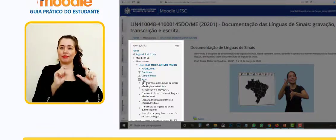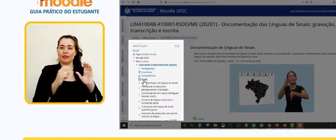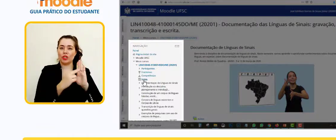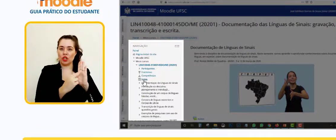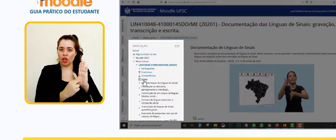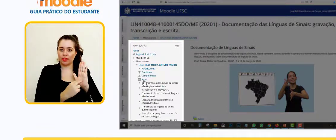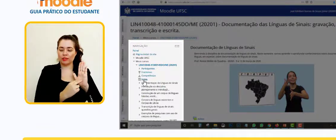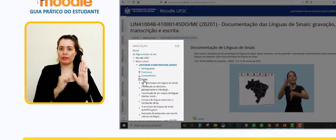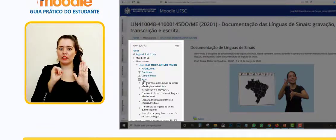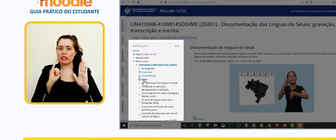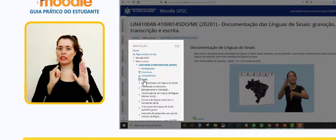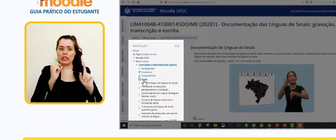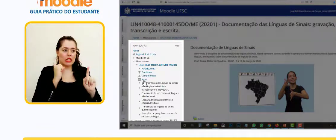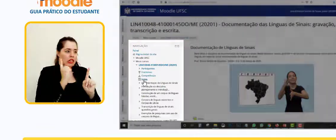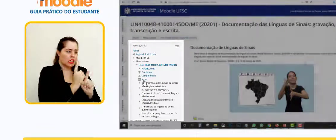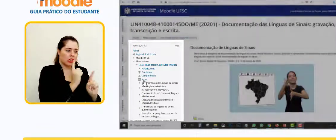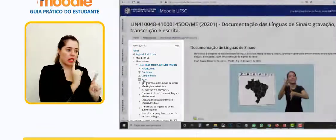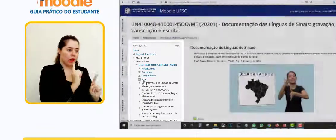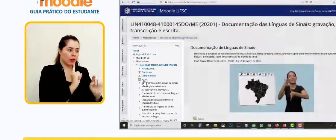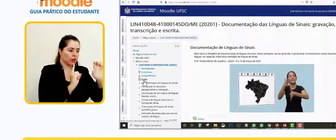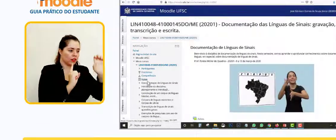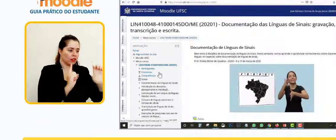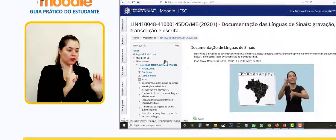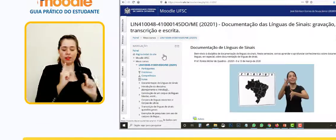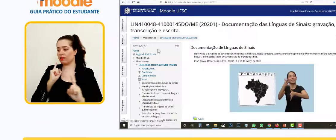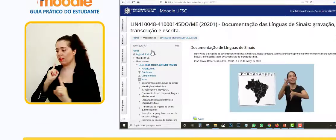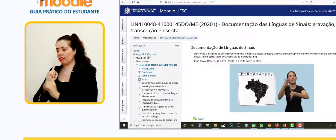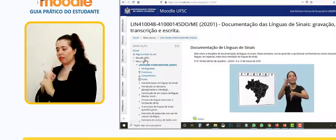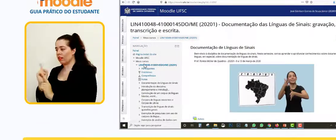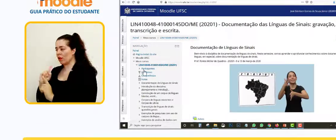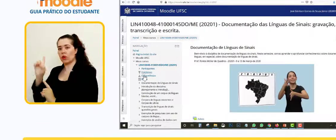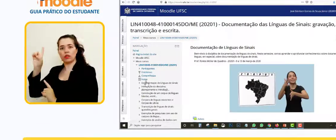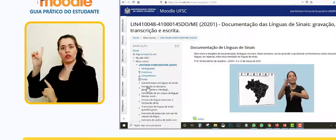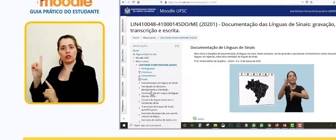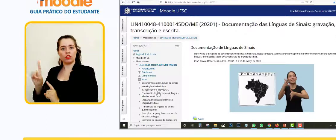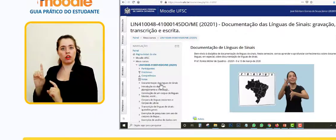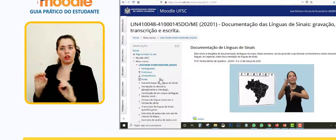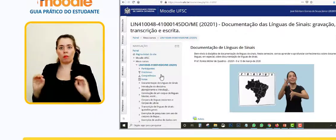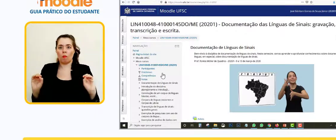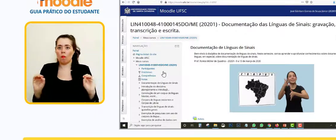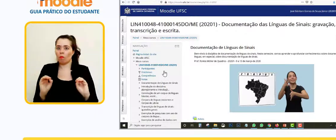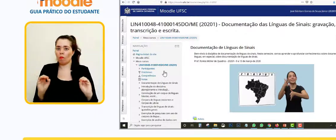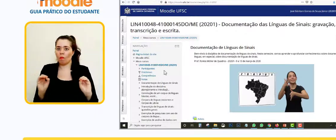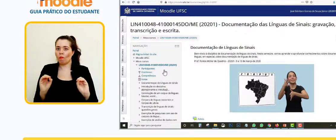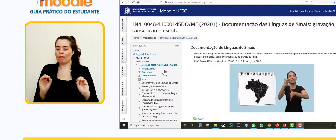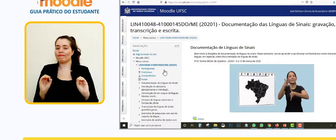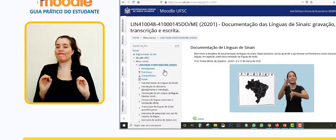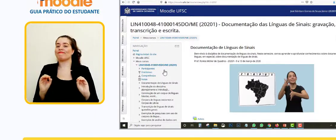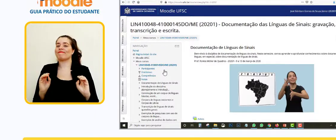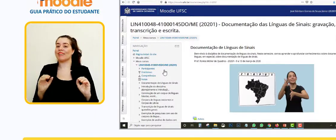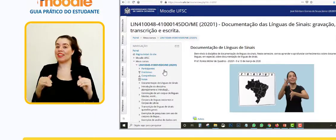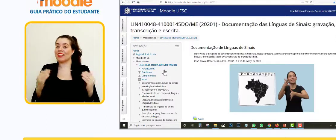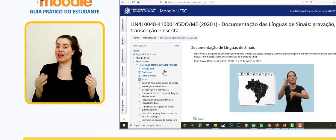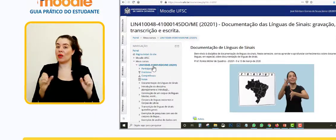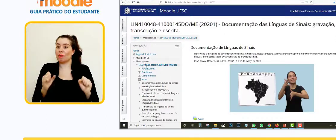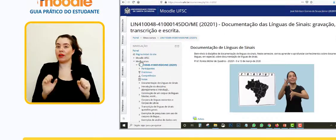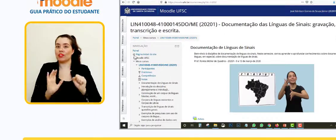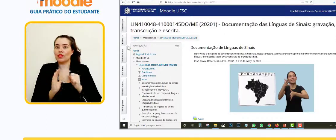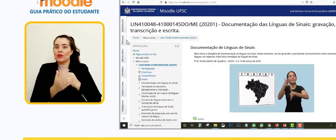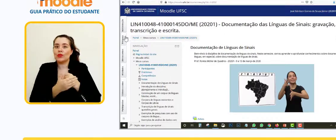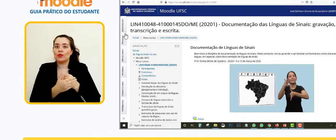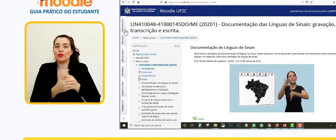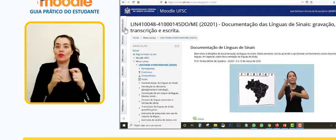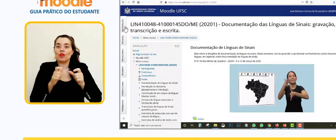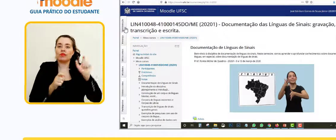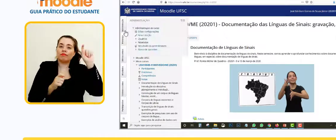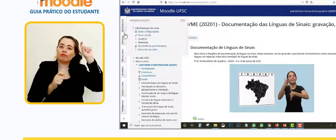notas. Se esse bloco não estiver aparecendo nas laterais à esquerda ou à direita do seu navegador,